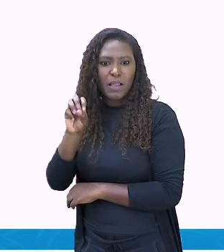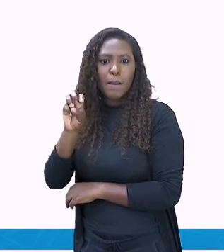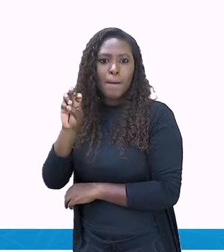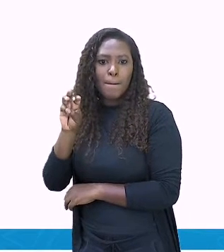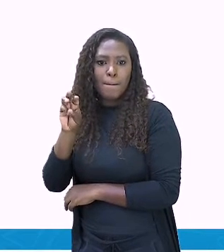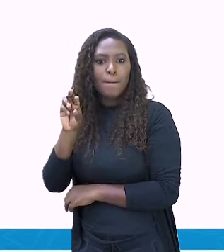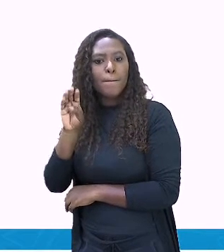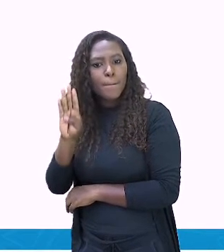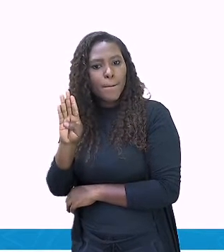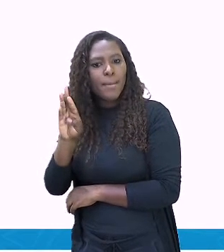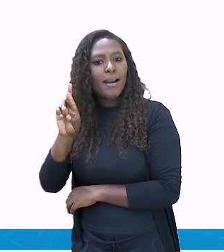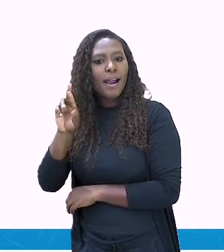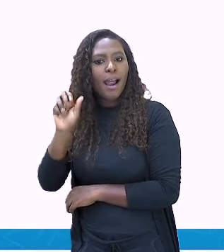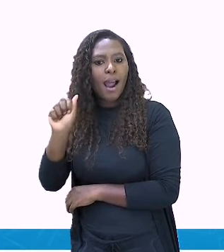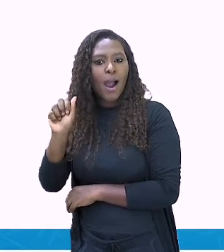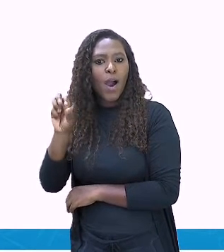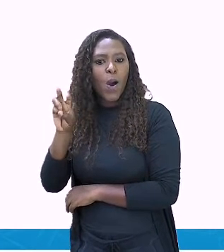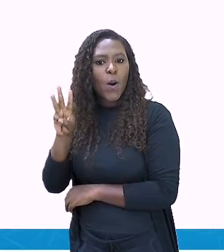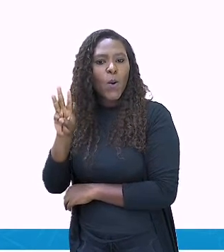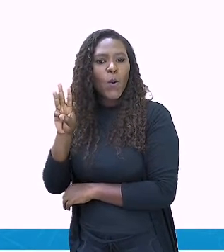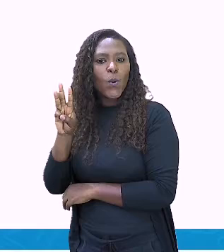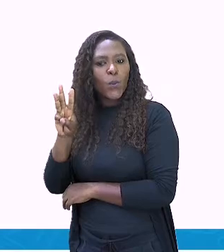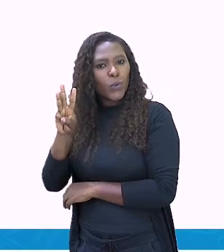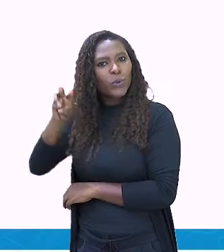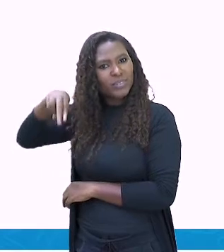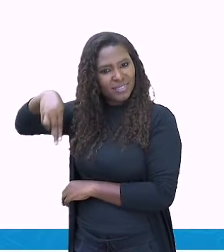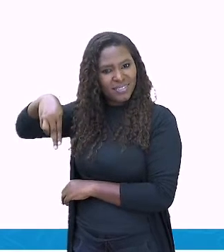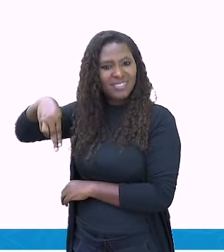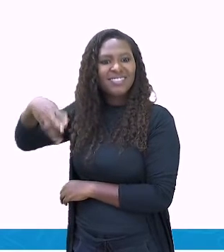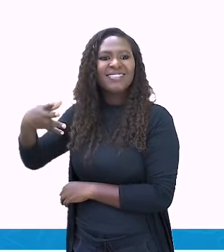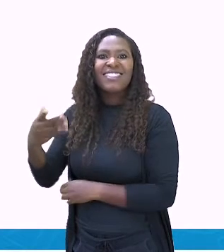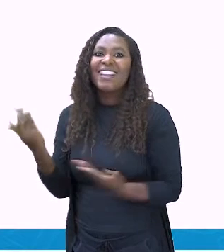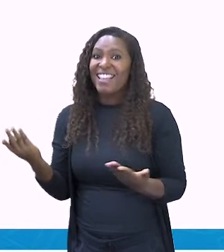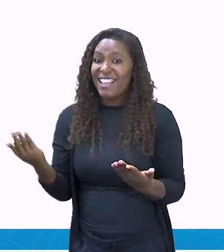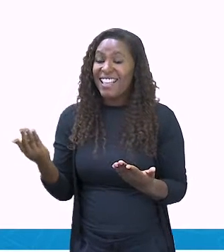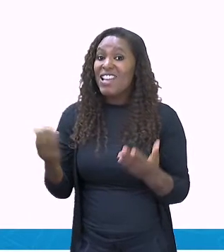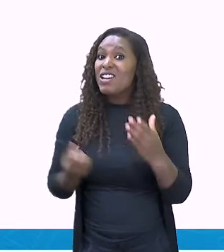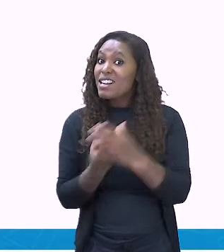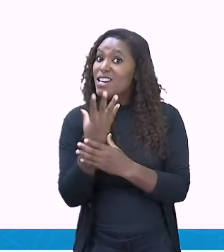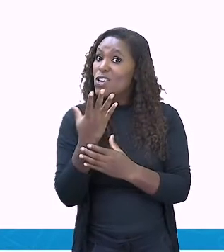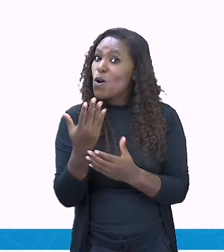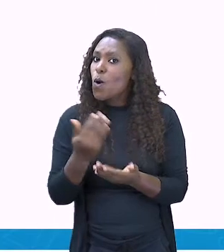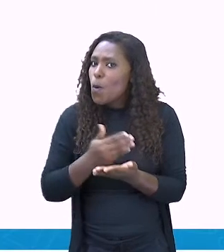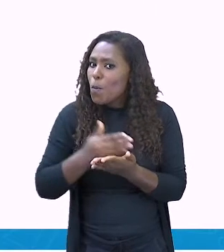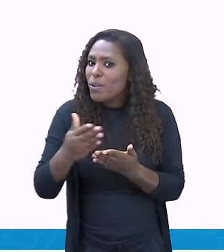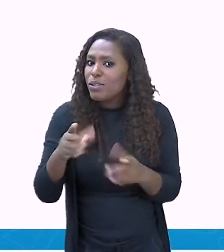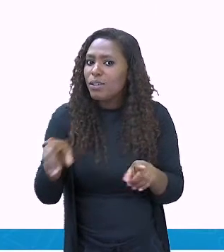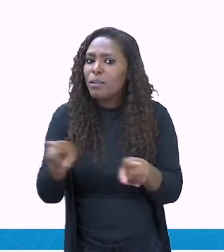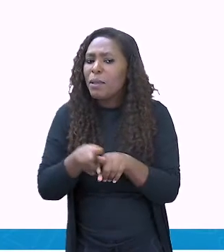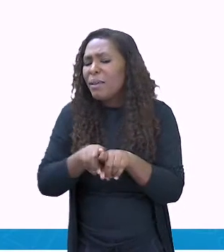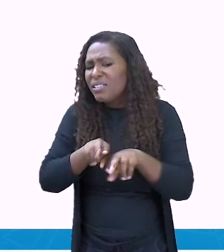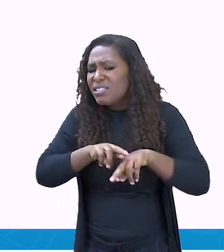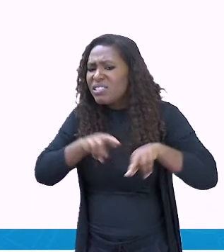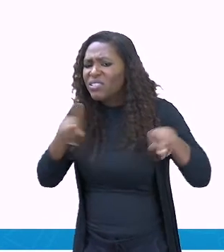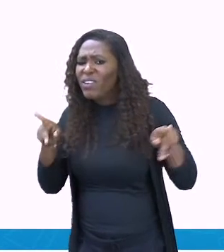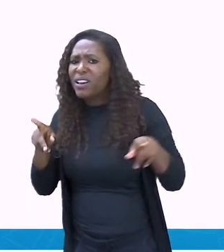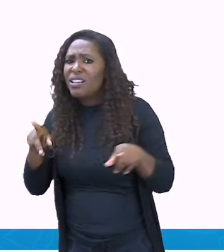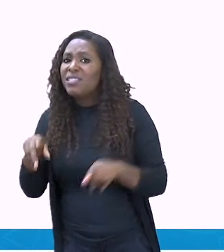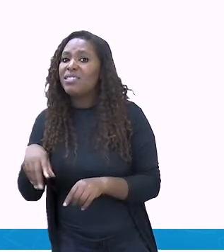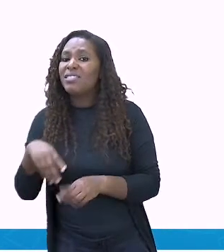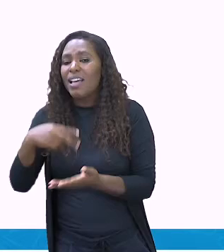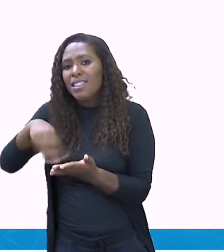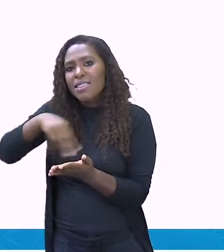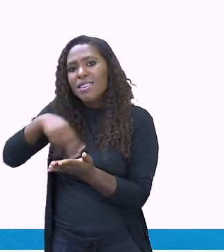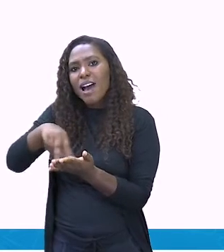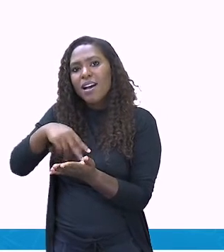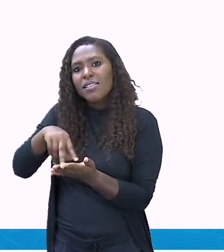Estilo musical que tem entre seus artistas, Michael Jackson, Paula Lima, Legusta,